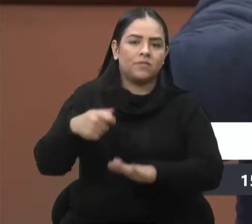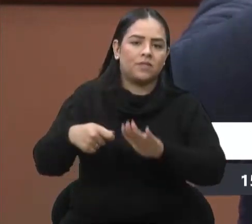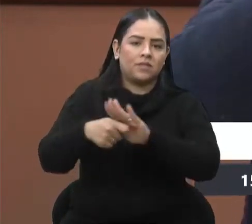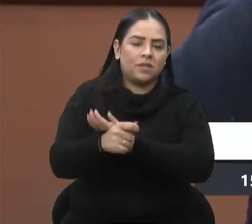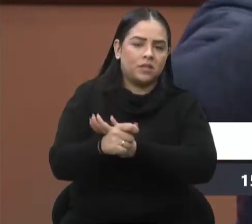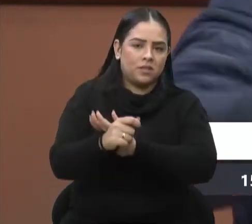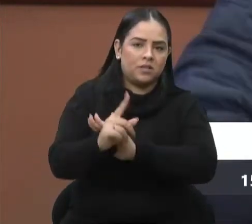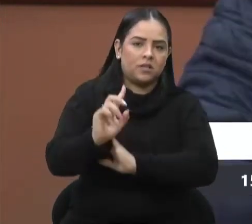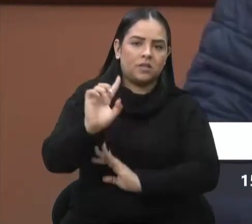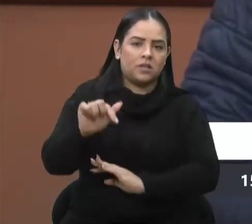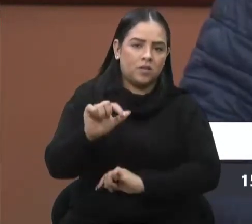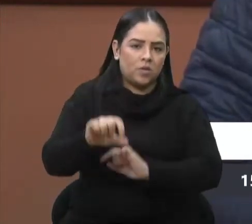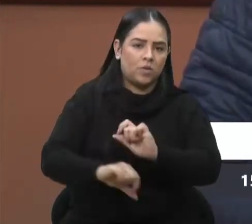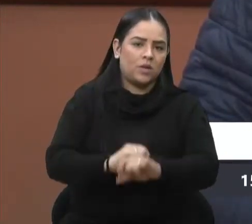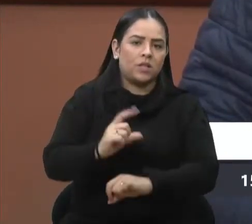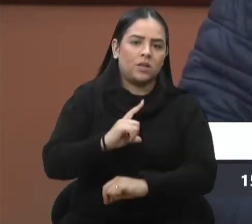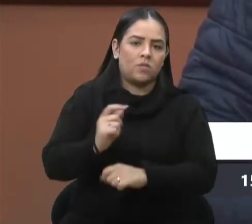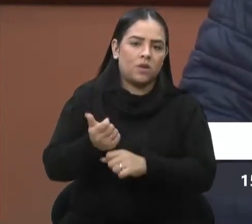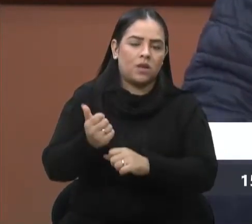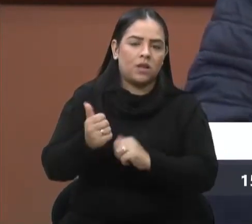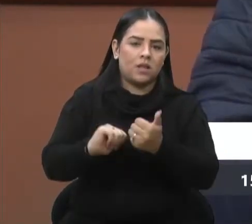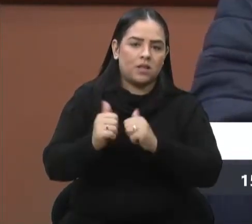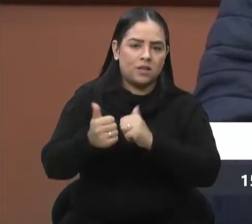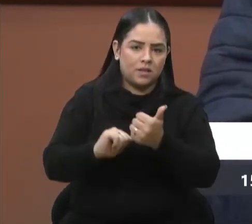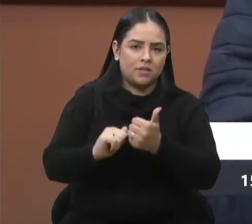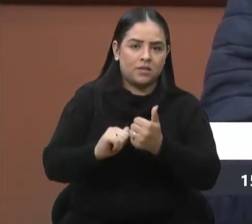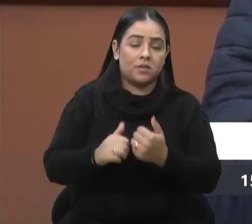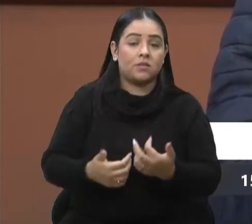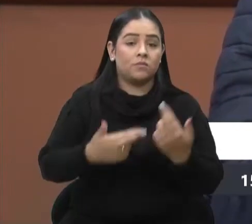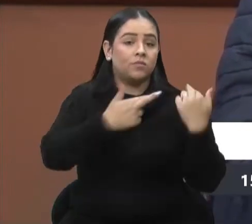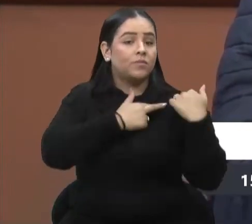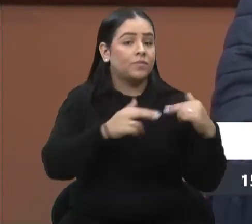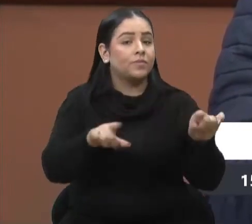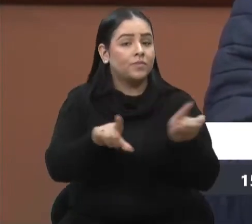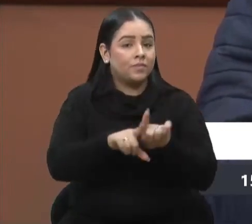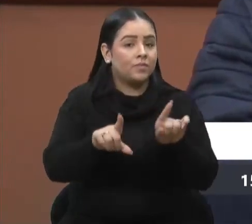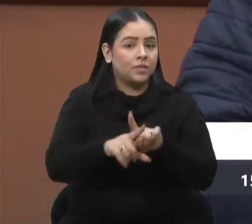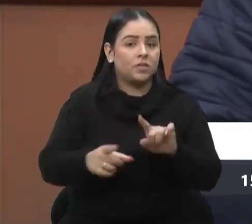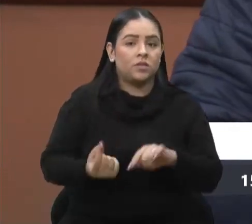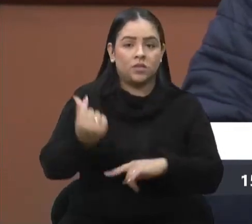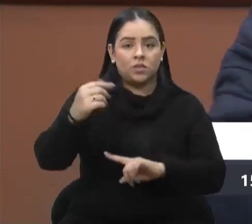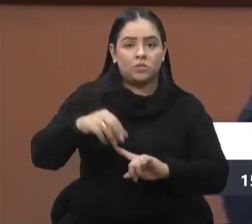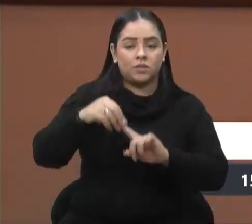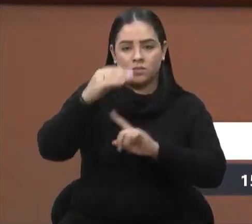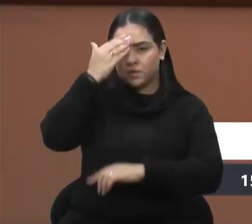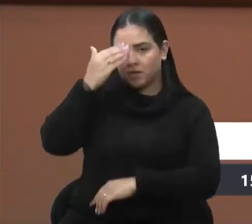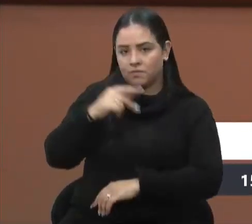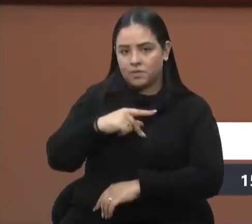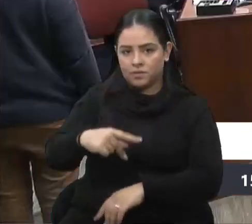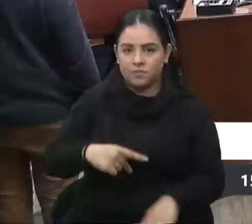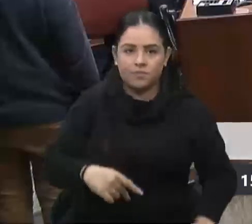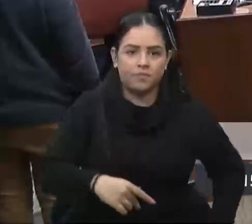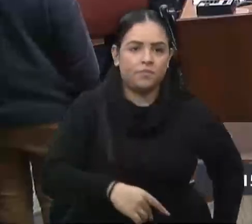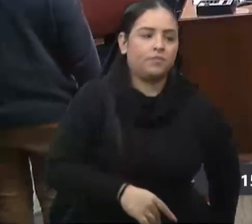isso é qualidade no serviço público e responsabilidade com o dinheiro público, principalmente. Obrigado, senhor presidente.